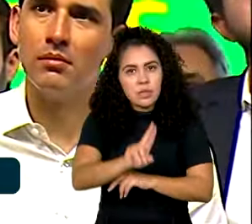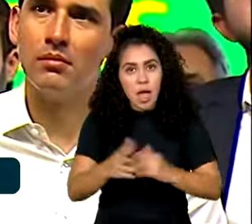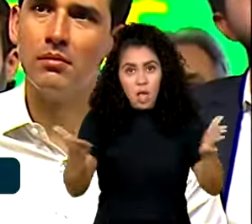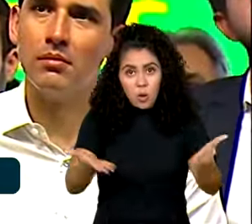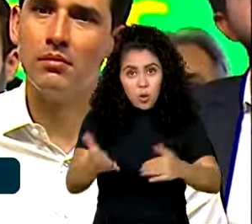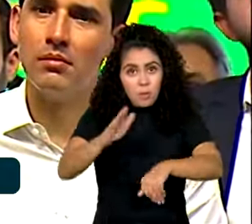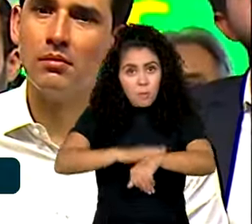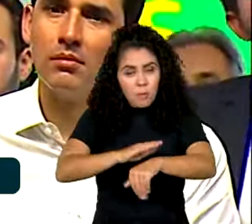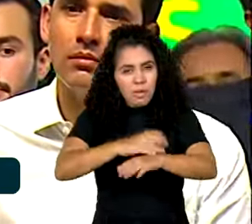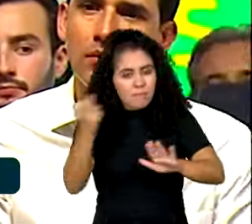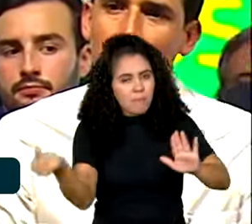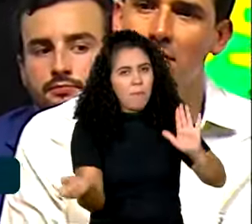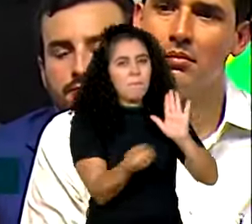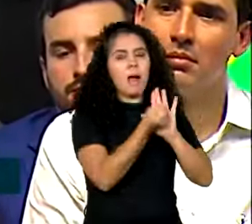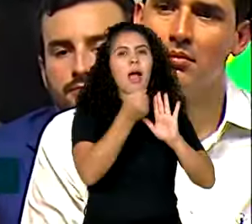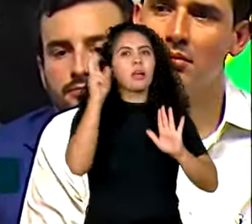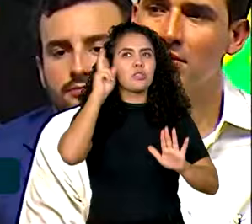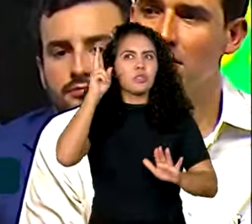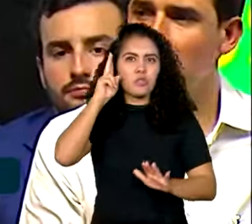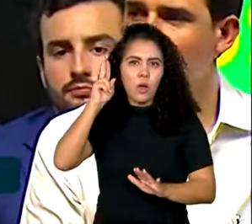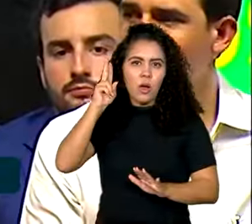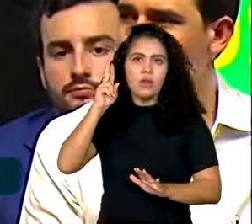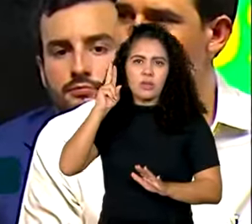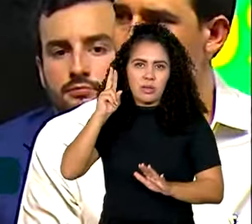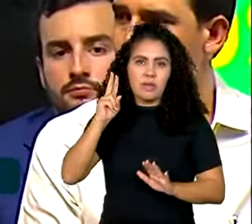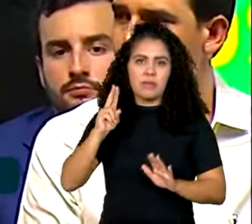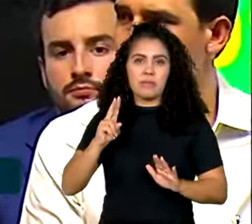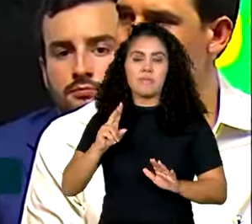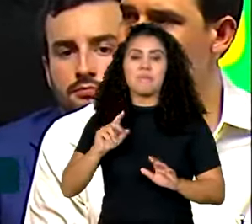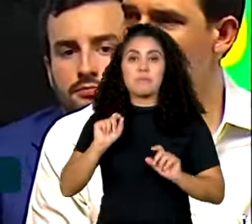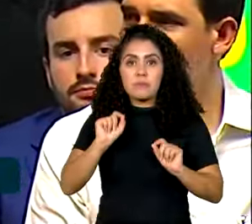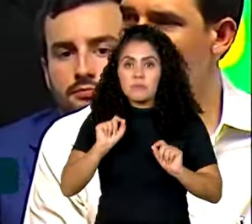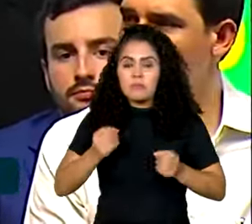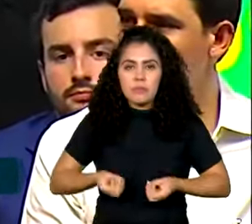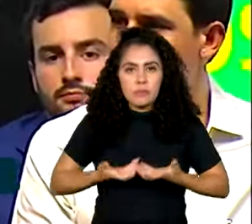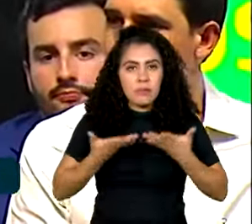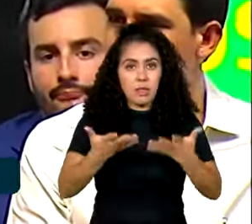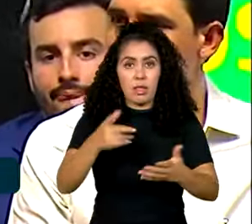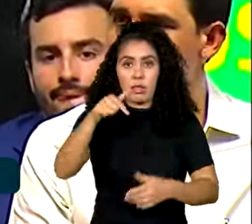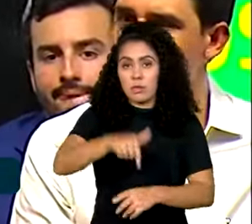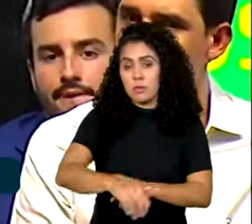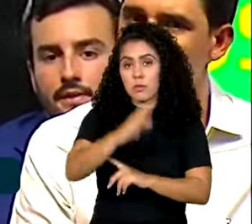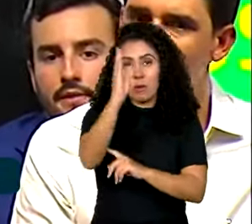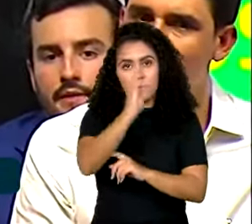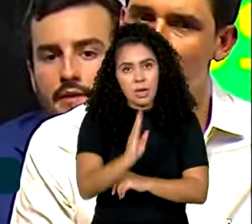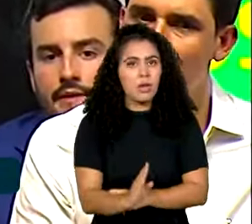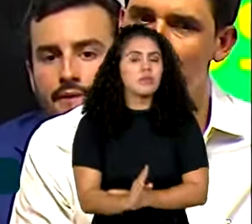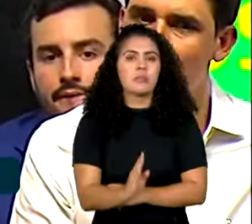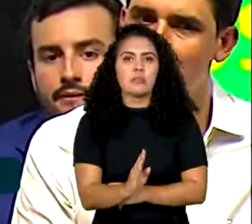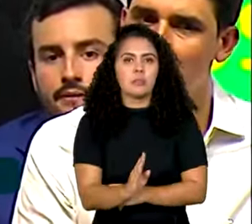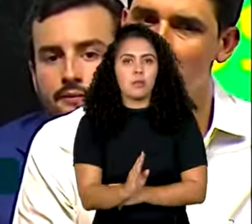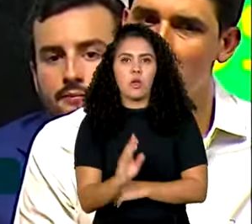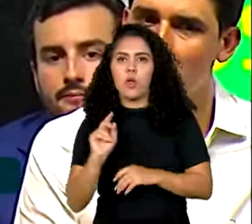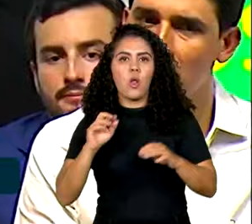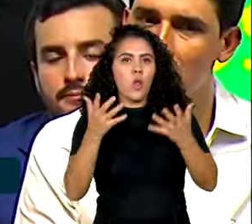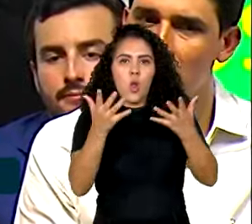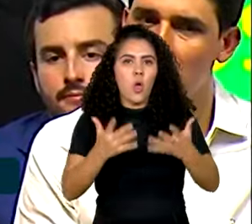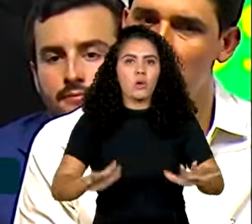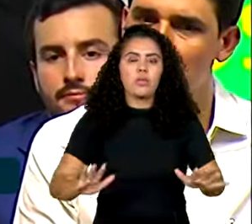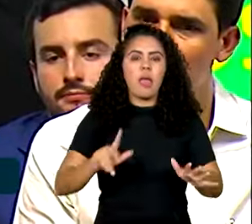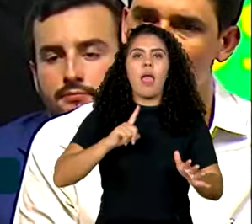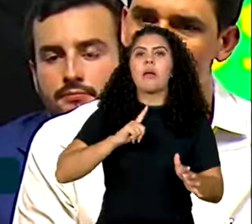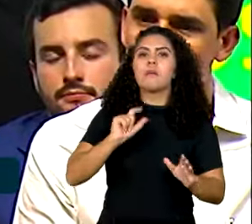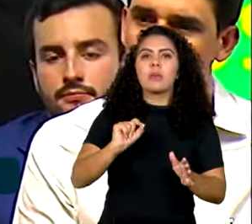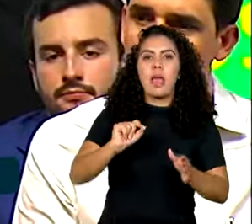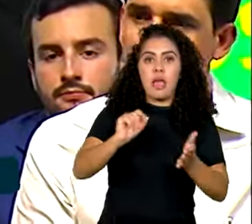histórico da humanidade e vamos dizer o seguinte, esse país não quer ser exportador de hidrogênio